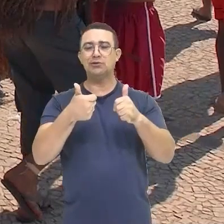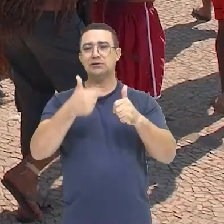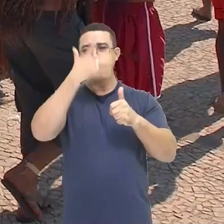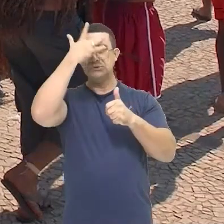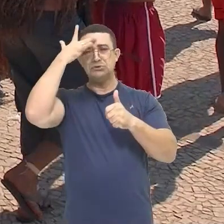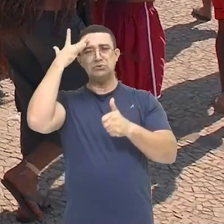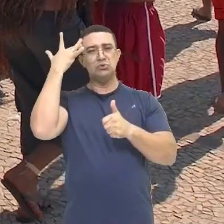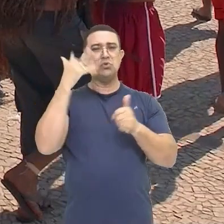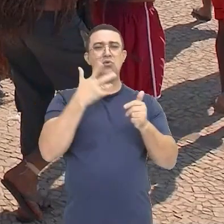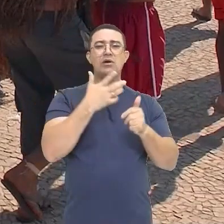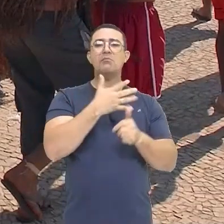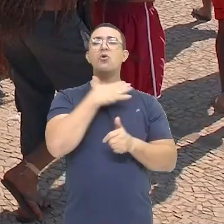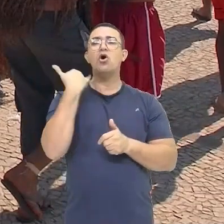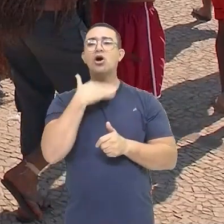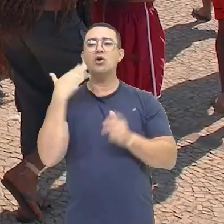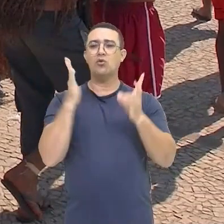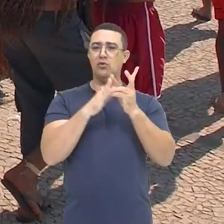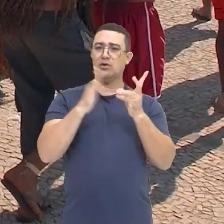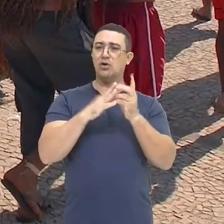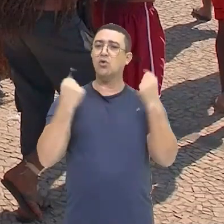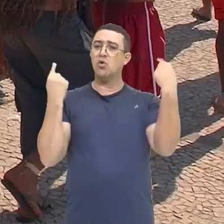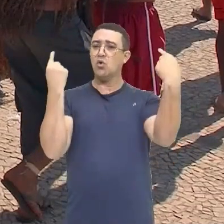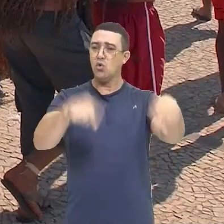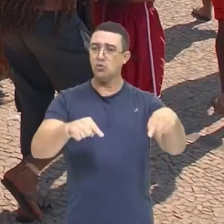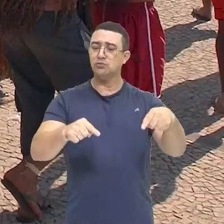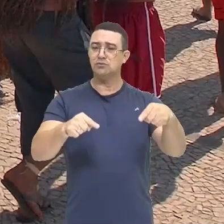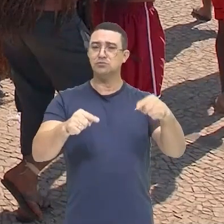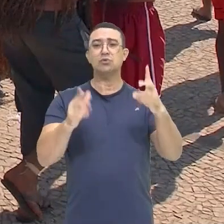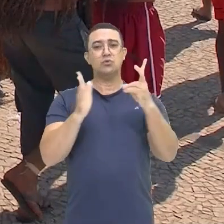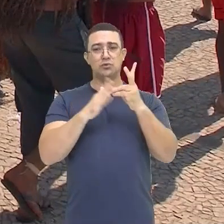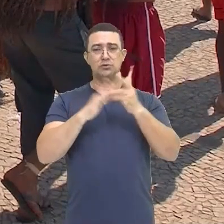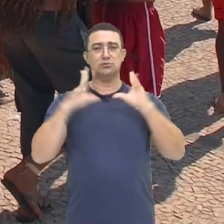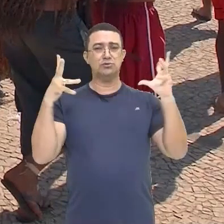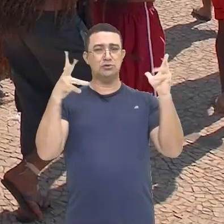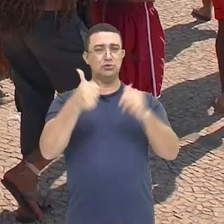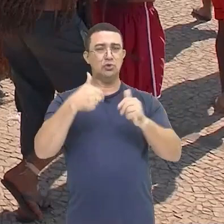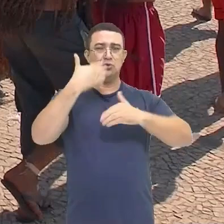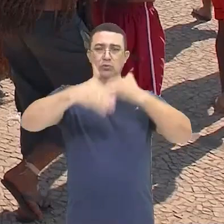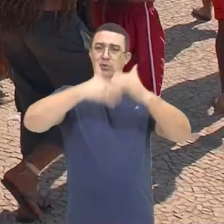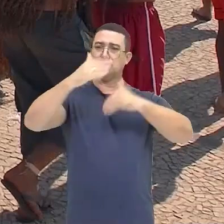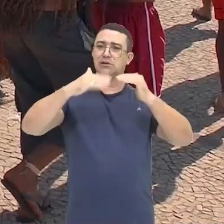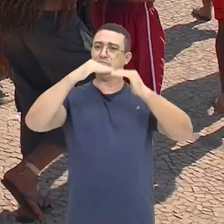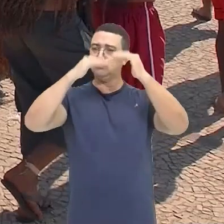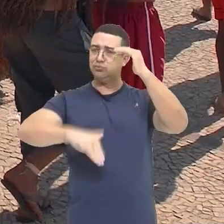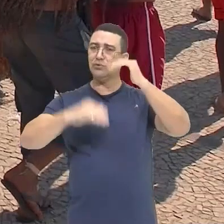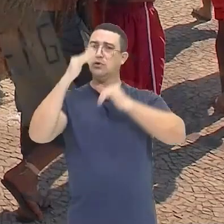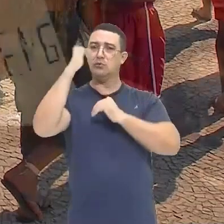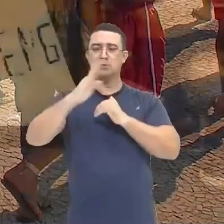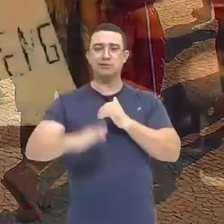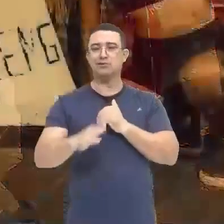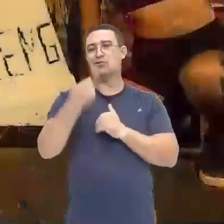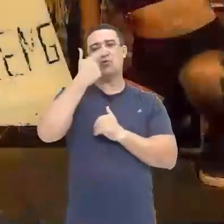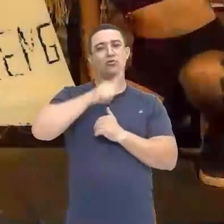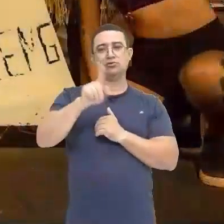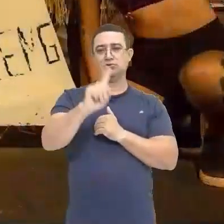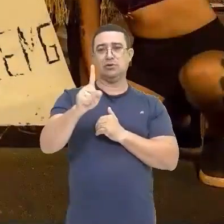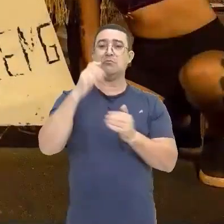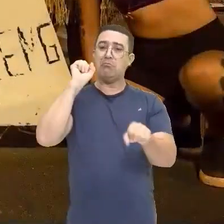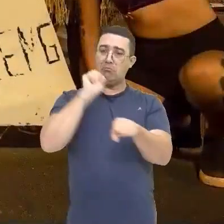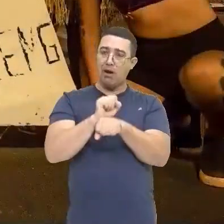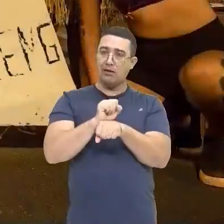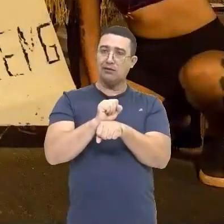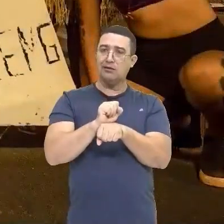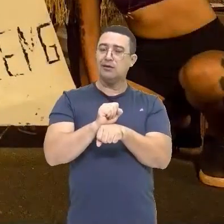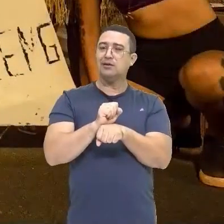violência E a injustiça Cometida contra os povos originários Em todo o processo histórico Do Brasil Não se repita E manche